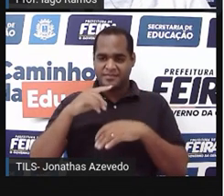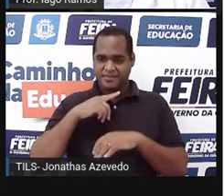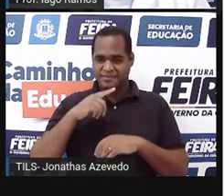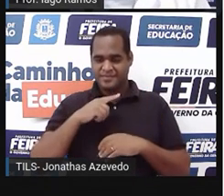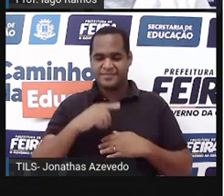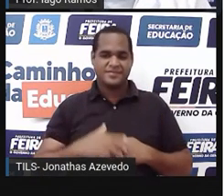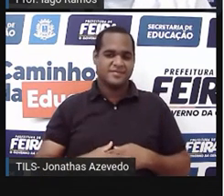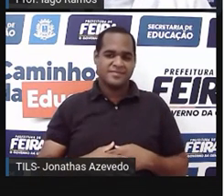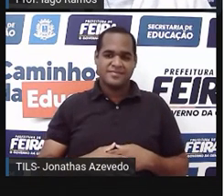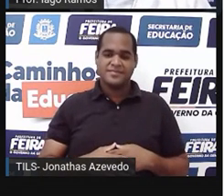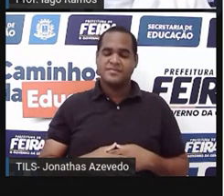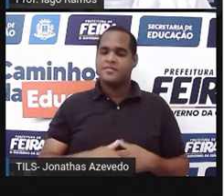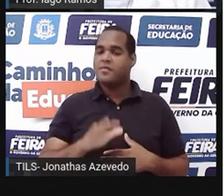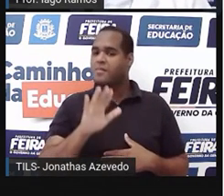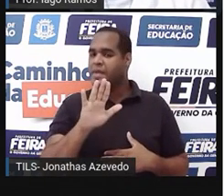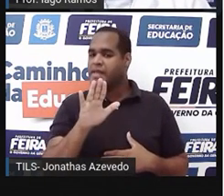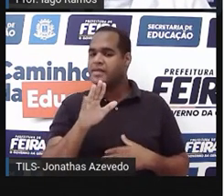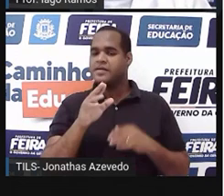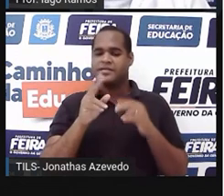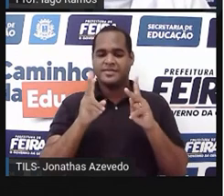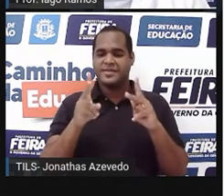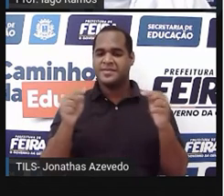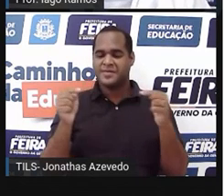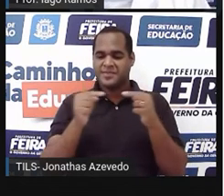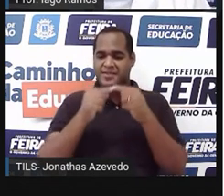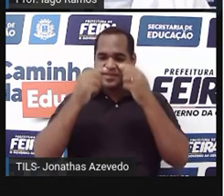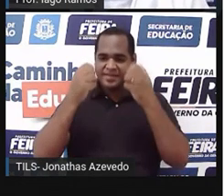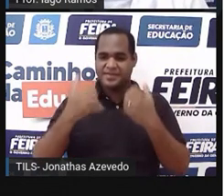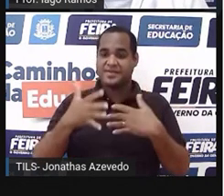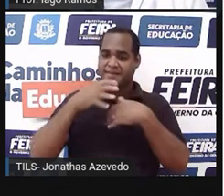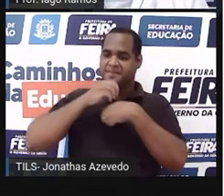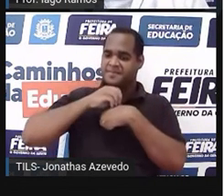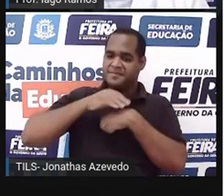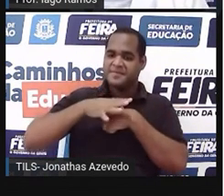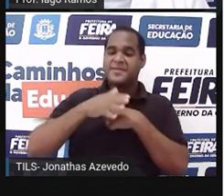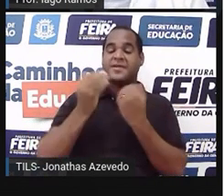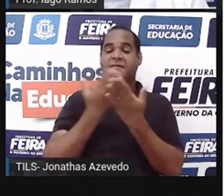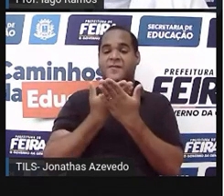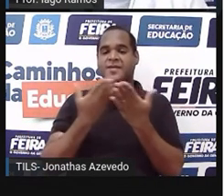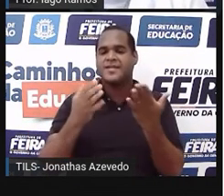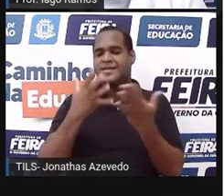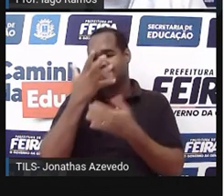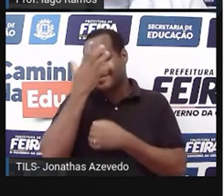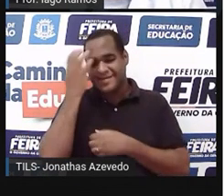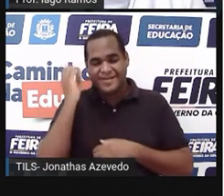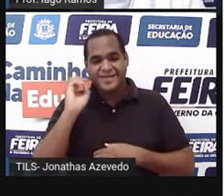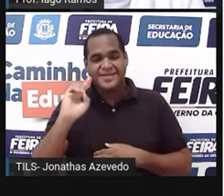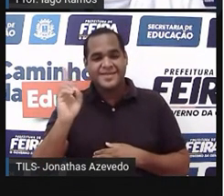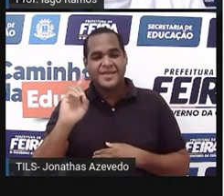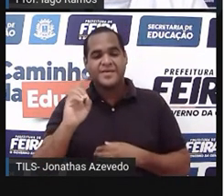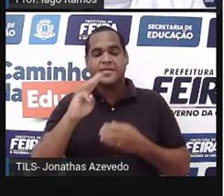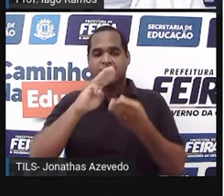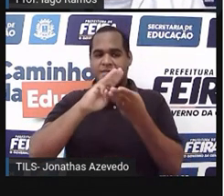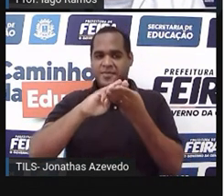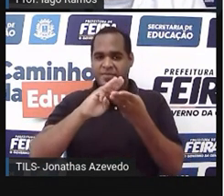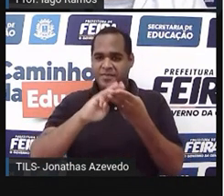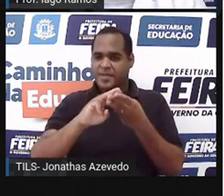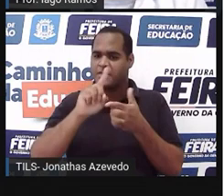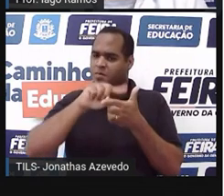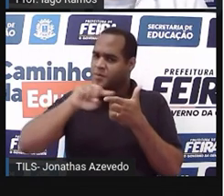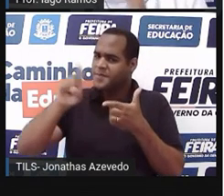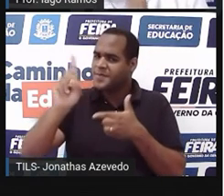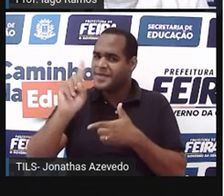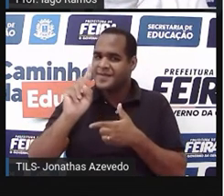Mas sempre o nosso recado para que você não esqueça que matemática não é